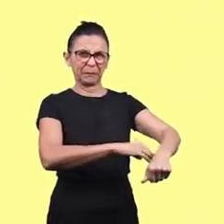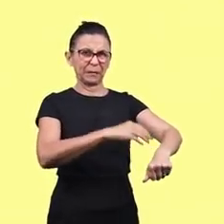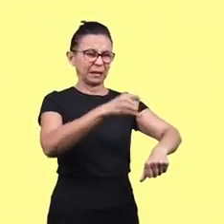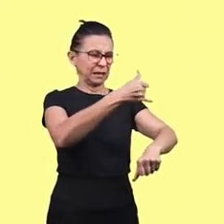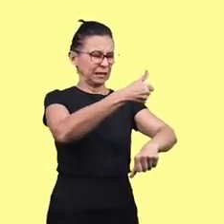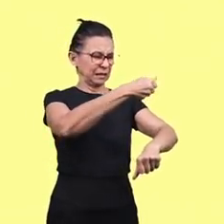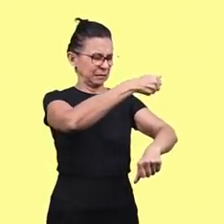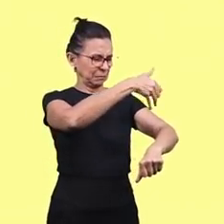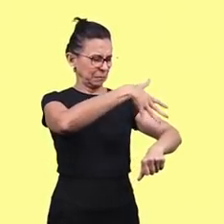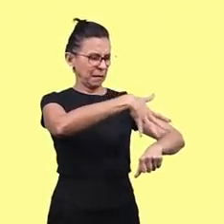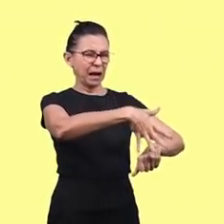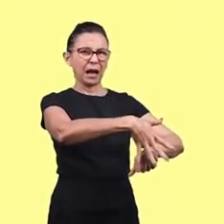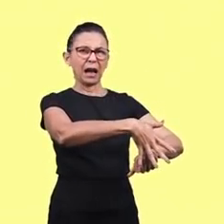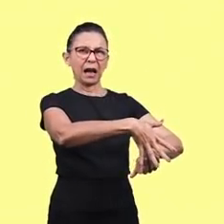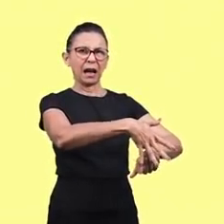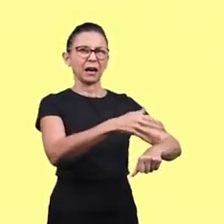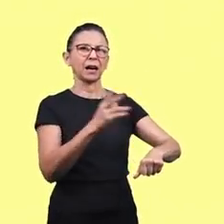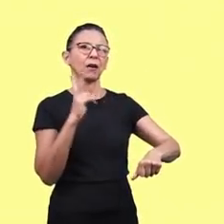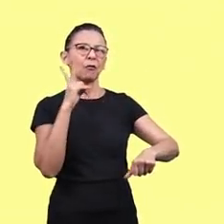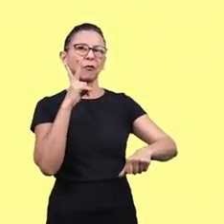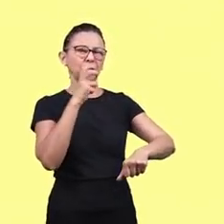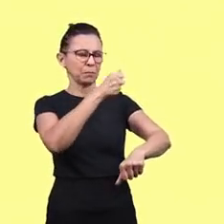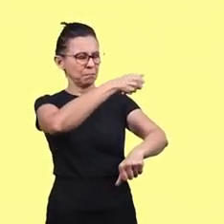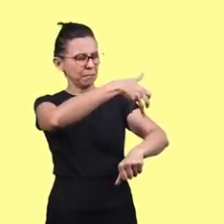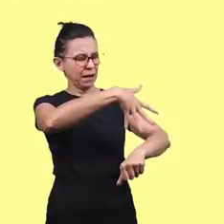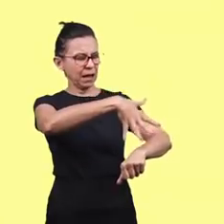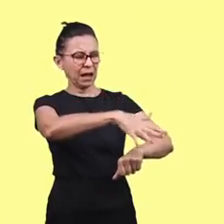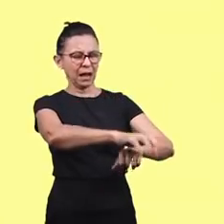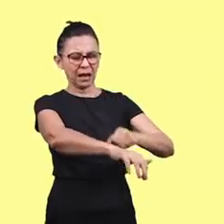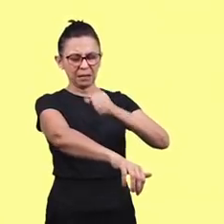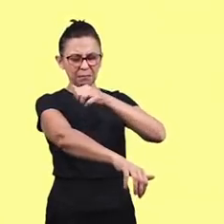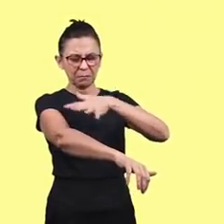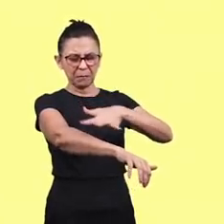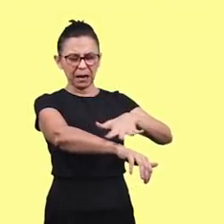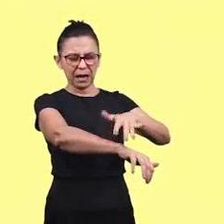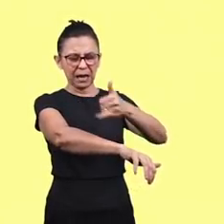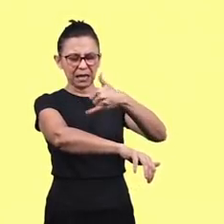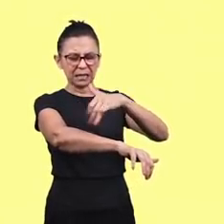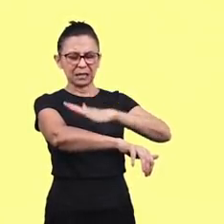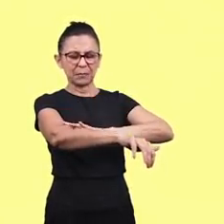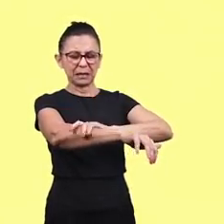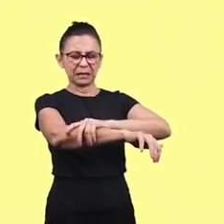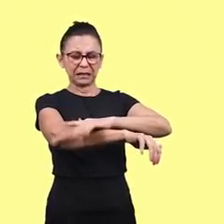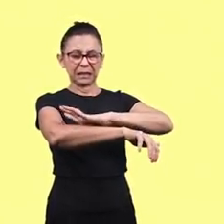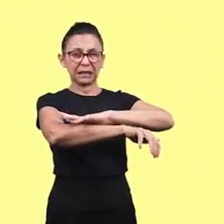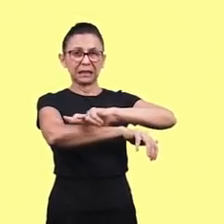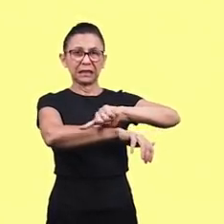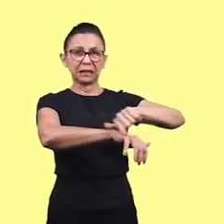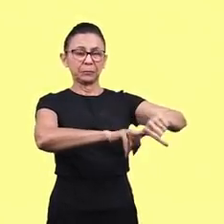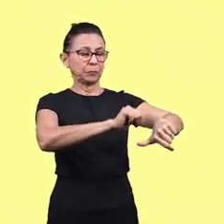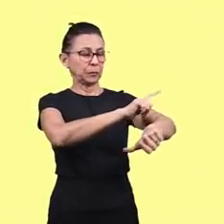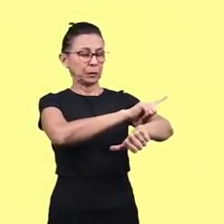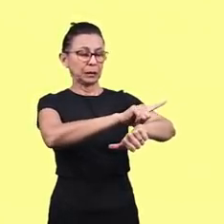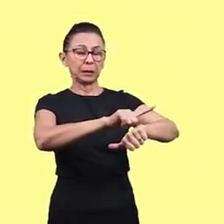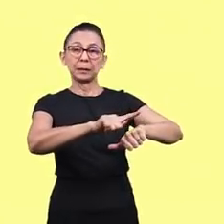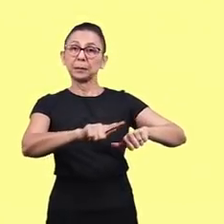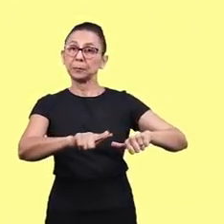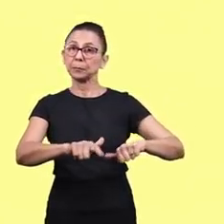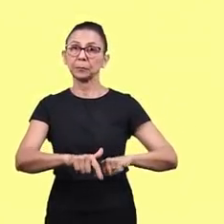derrama azeite, derrama o vinho, porque eram usados para limpar os ferimentos,